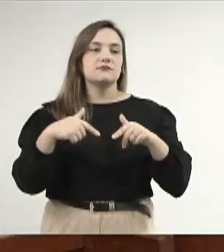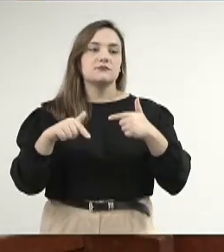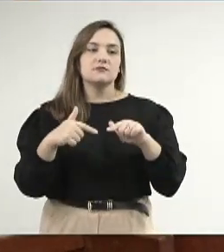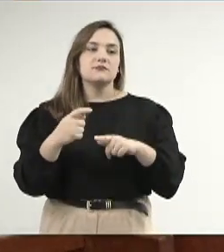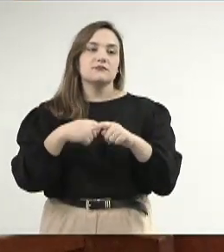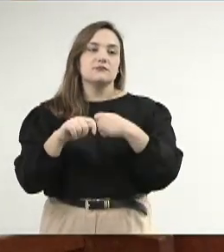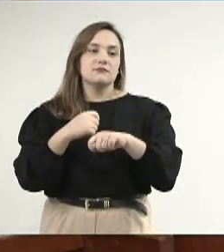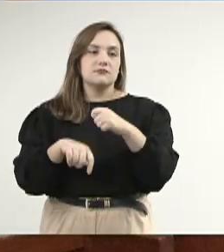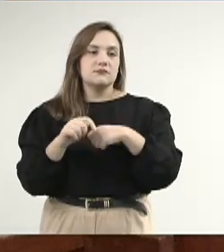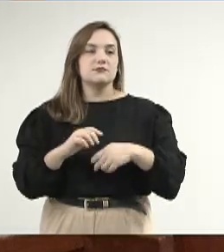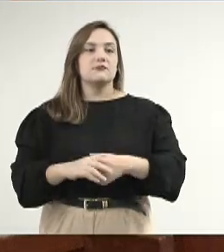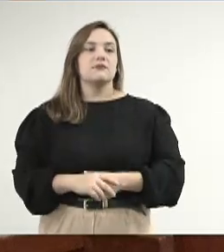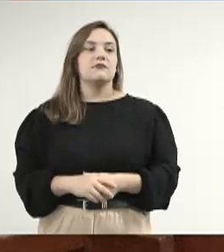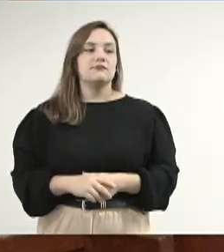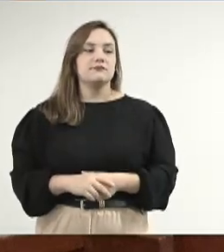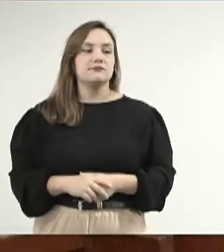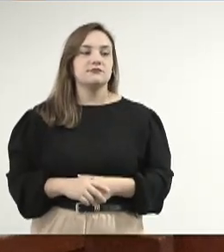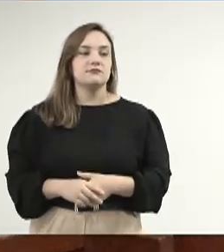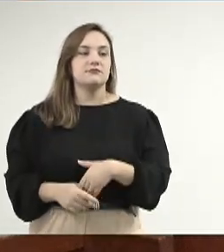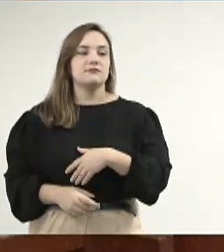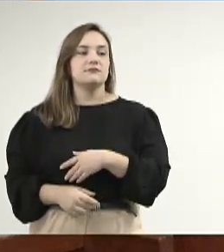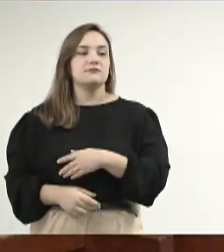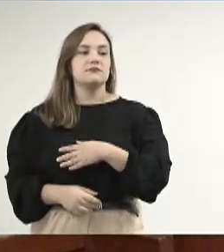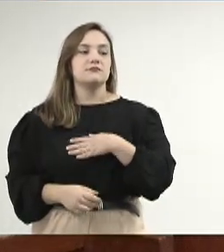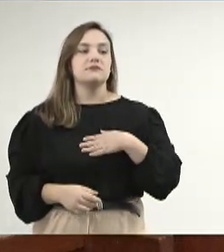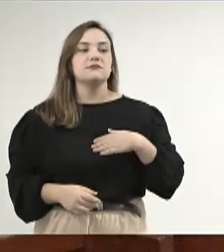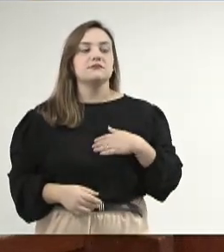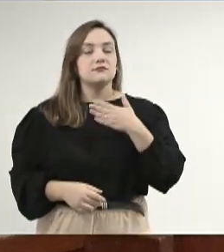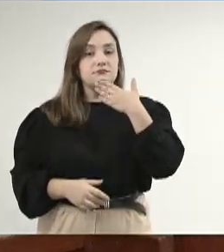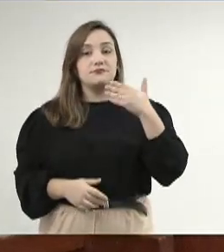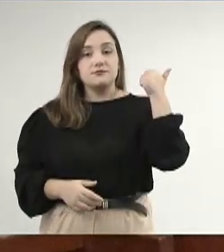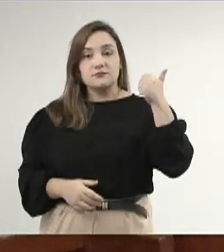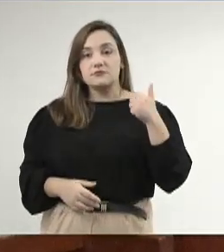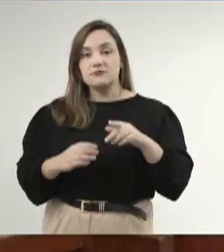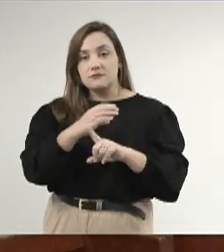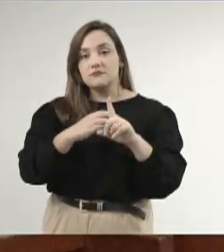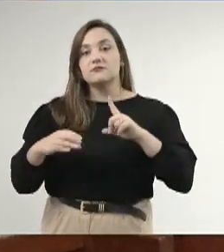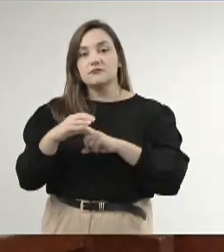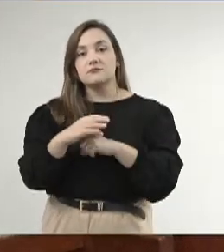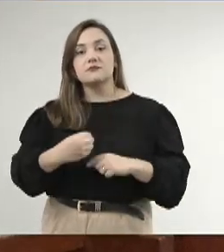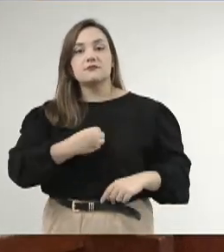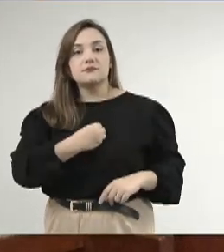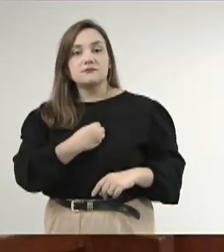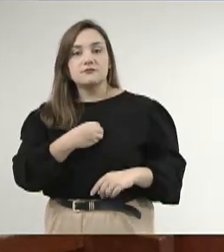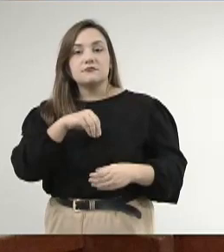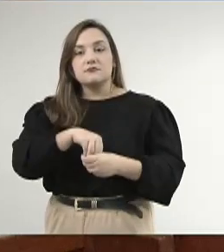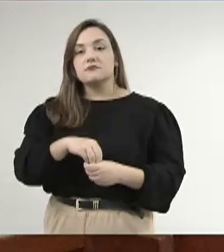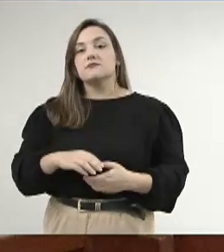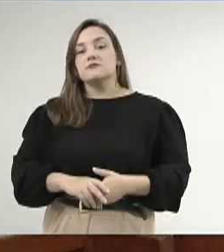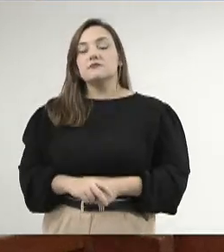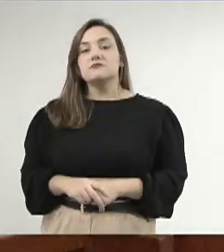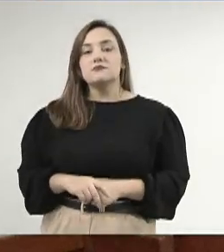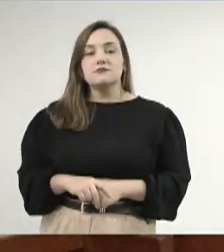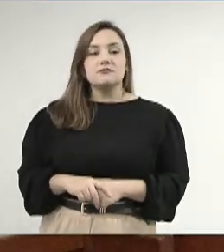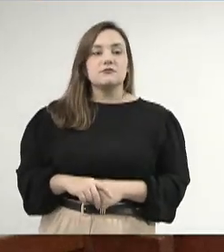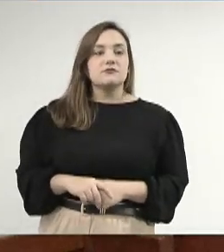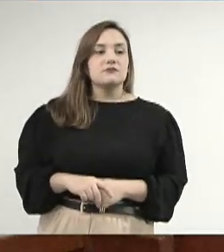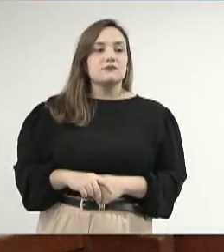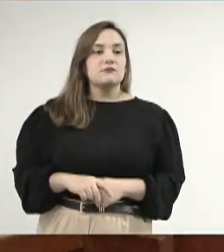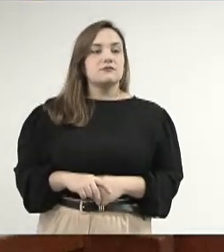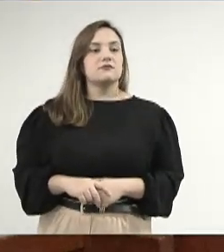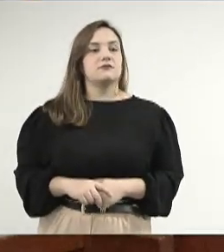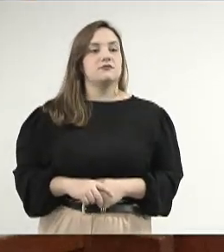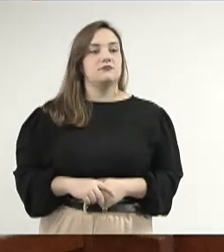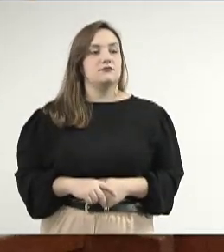para a melhoria do bem-estar social da comunidade em que se inserem. O cooperativismo é um modelo